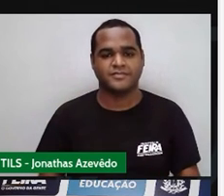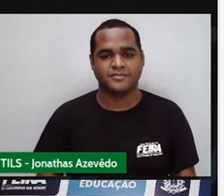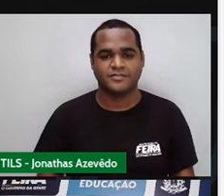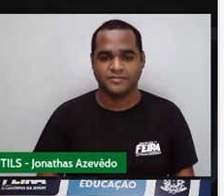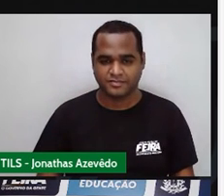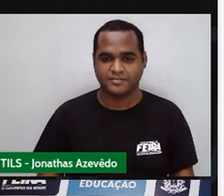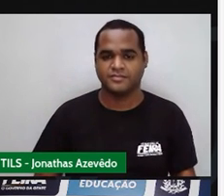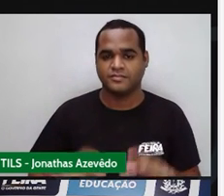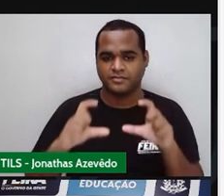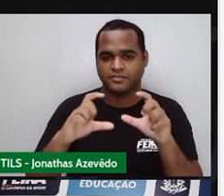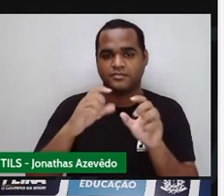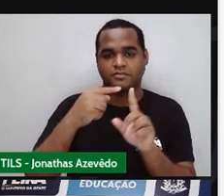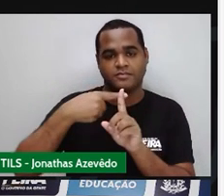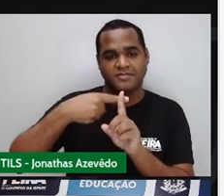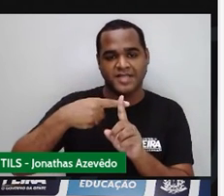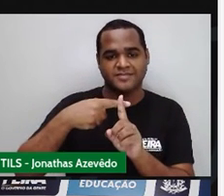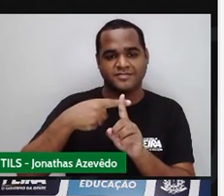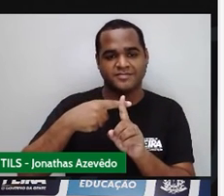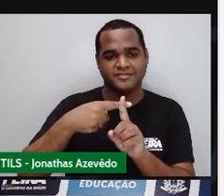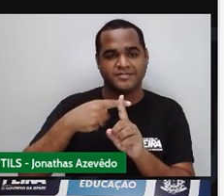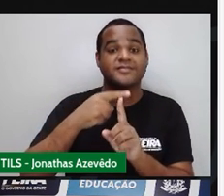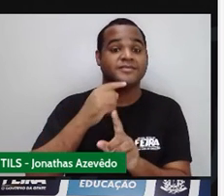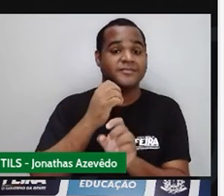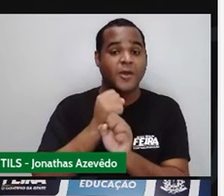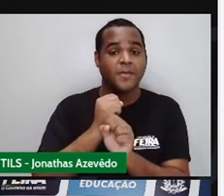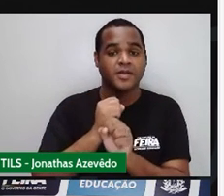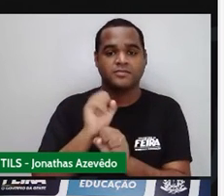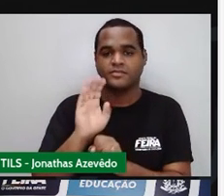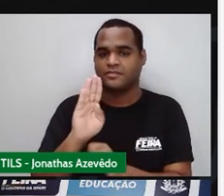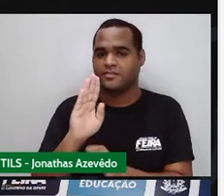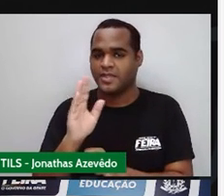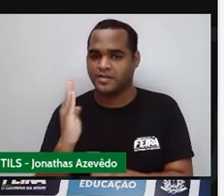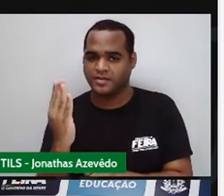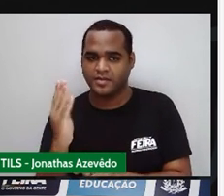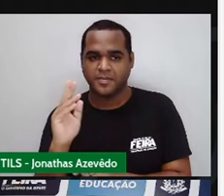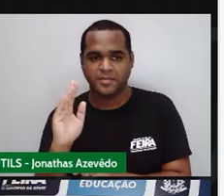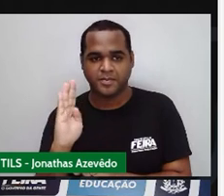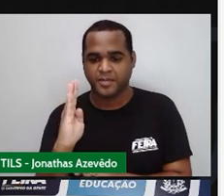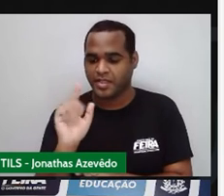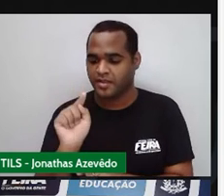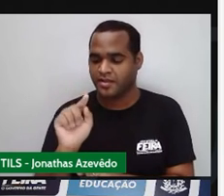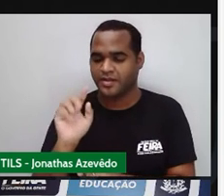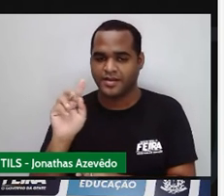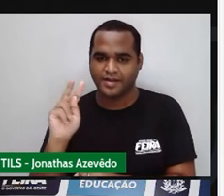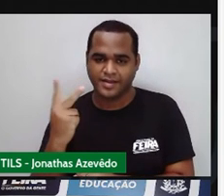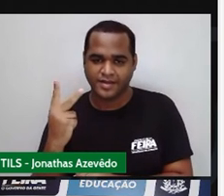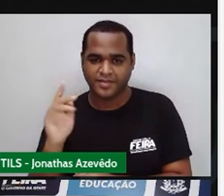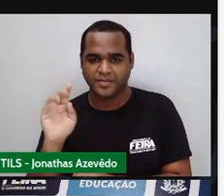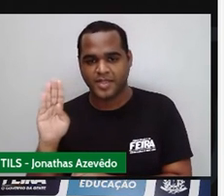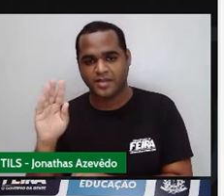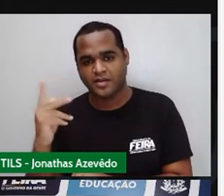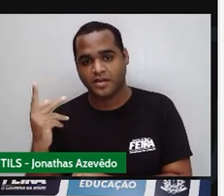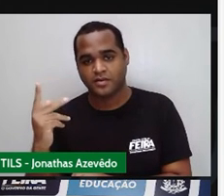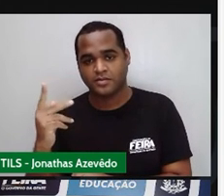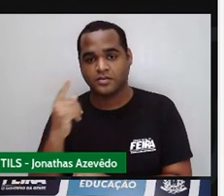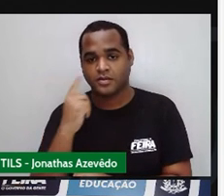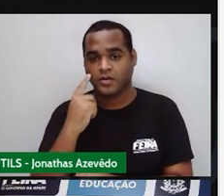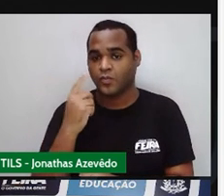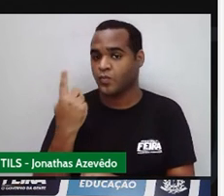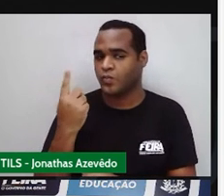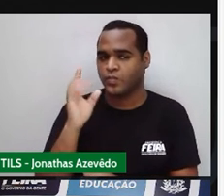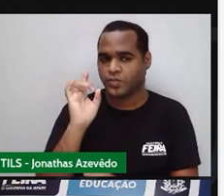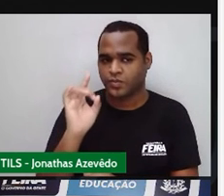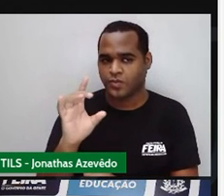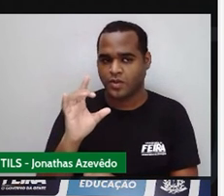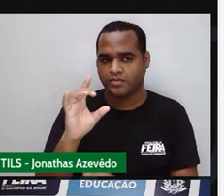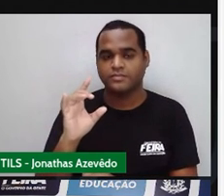soma, porque aqui tem uma soma. Essa altura que estava multiplicando os dois vai aparecer agora uma vez só.